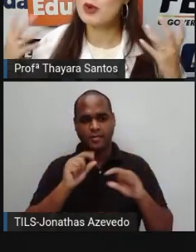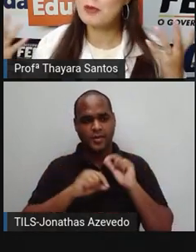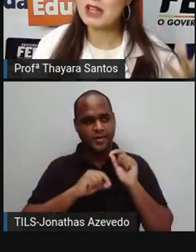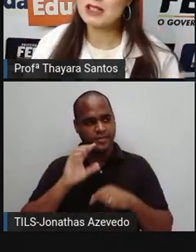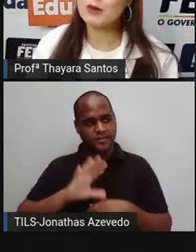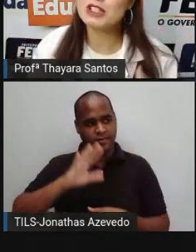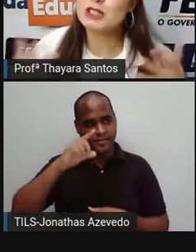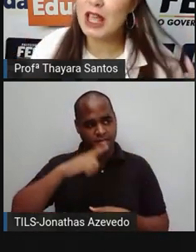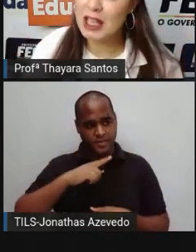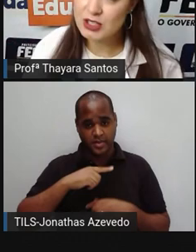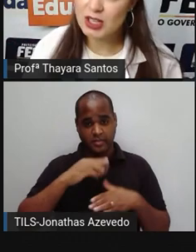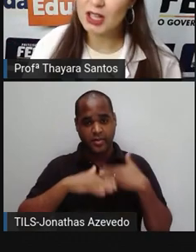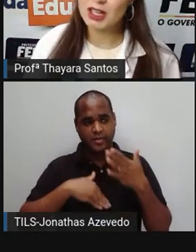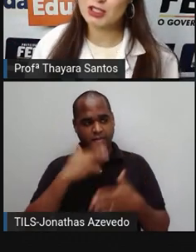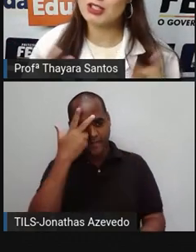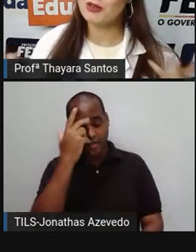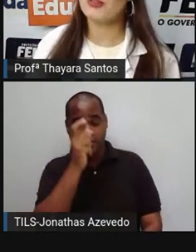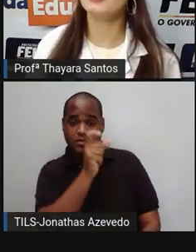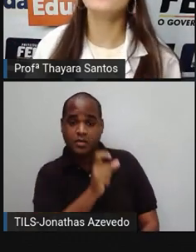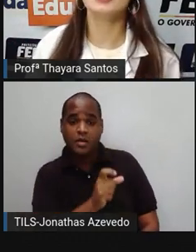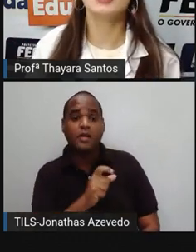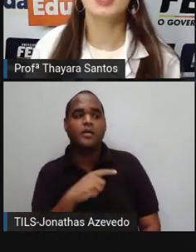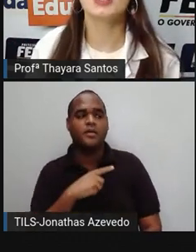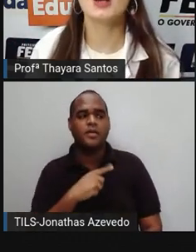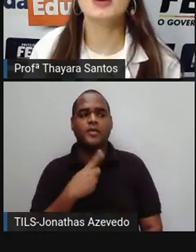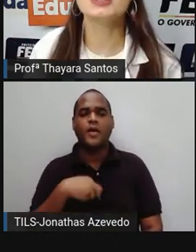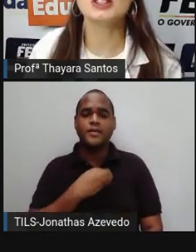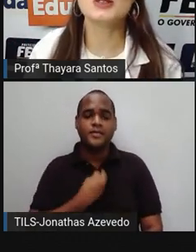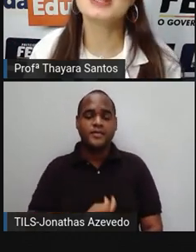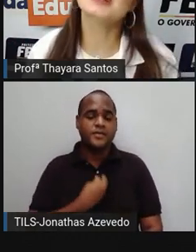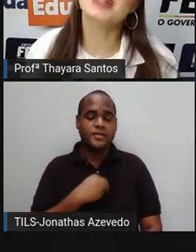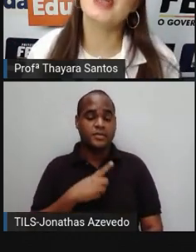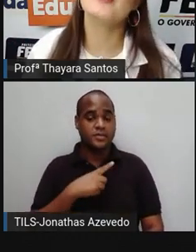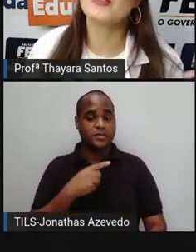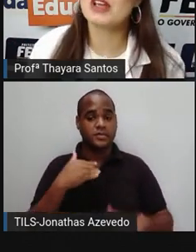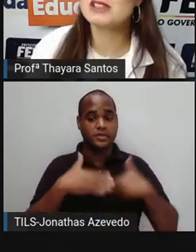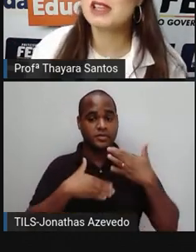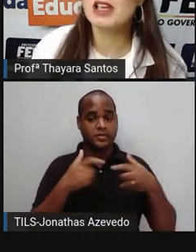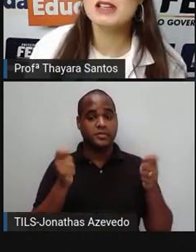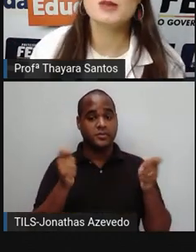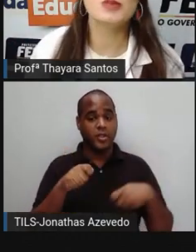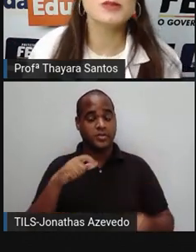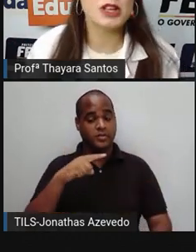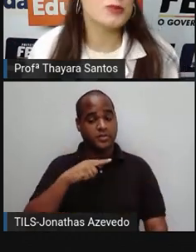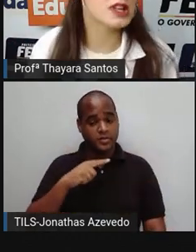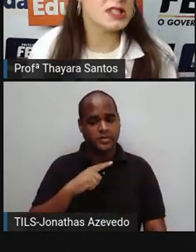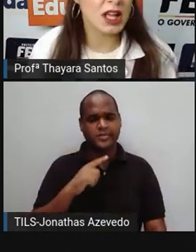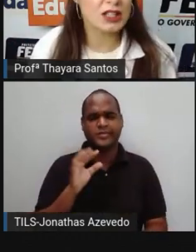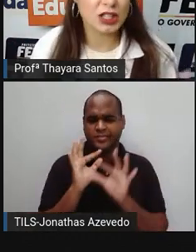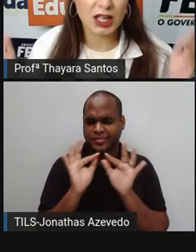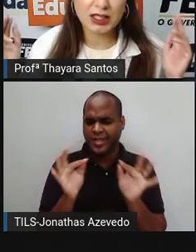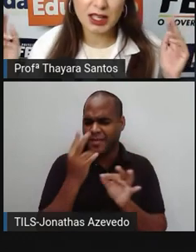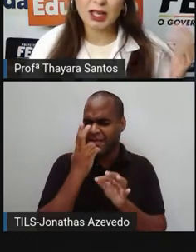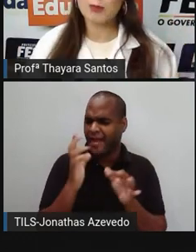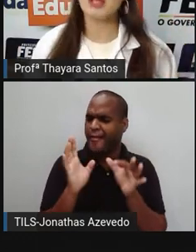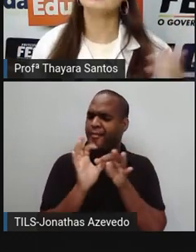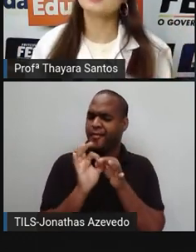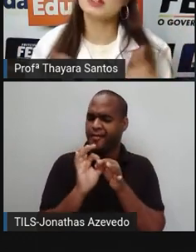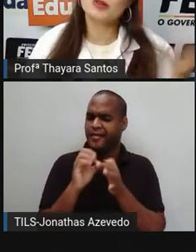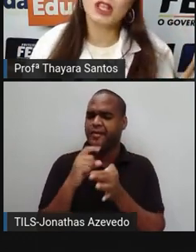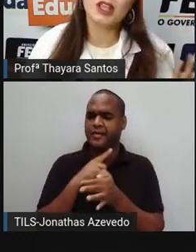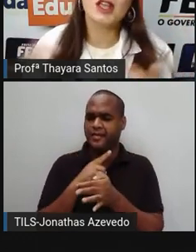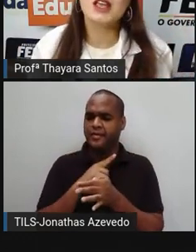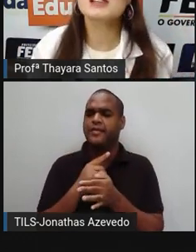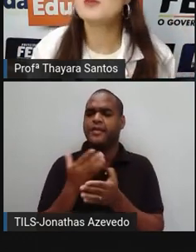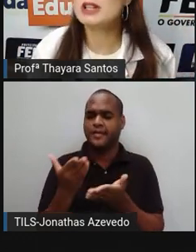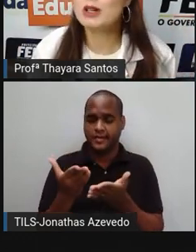mas por uma pressão estética que a gente vive acaba achando que deve fazer simplesmente para se encaixar naquele padrão.